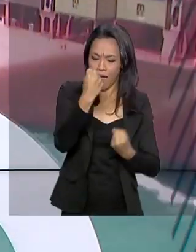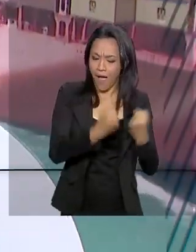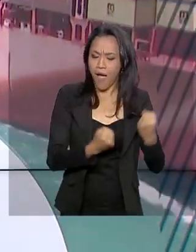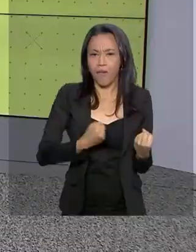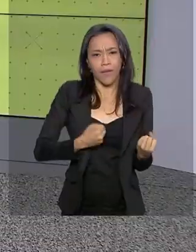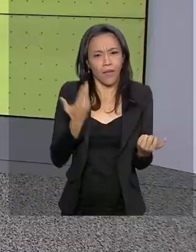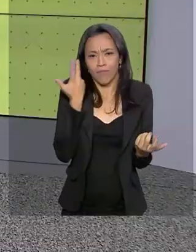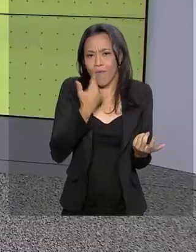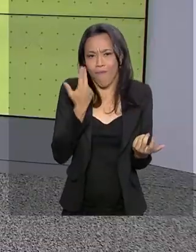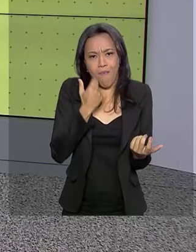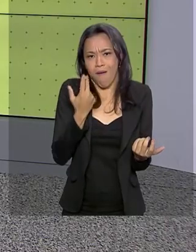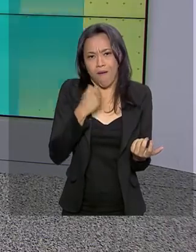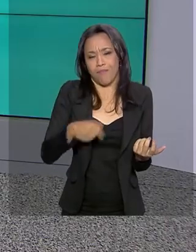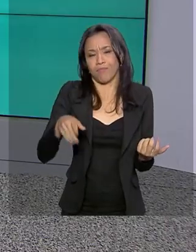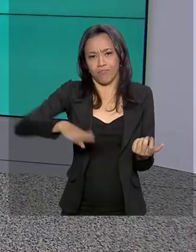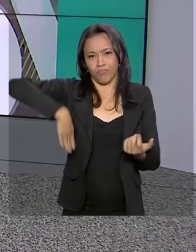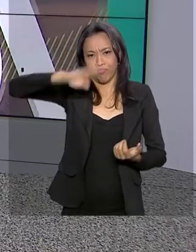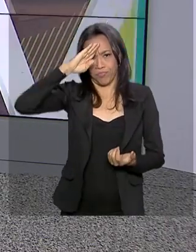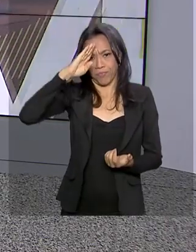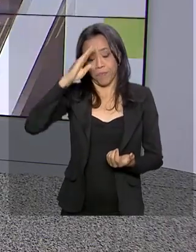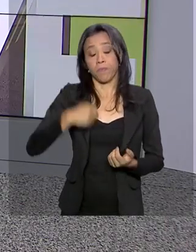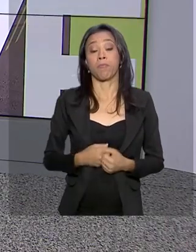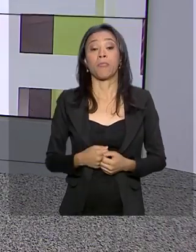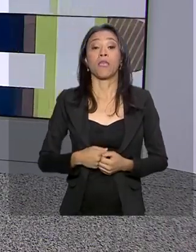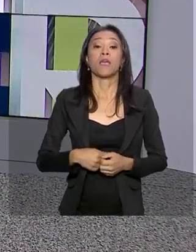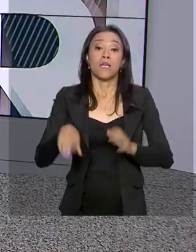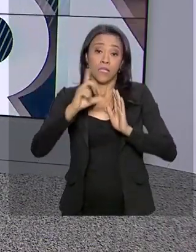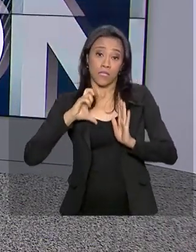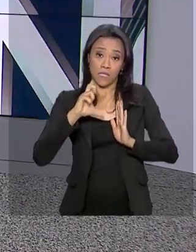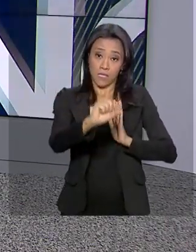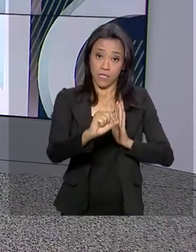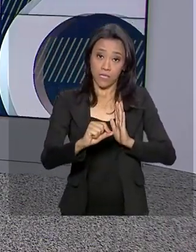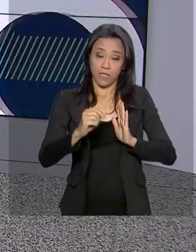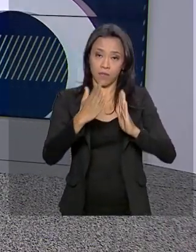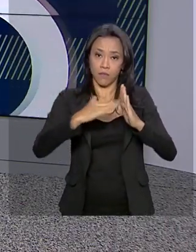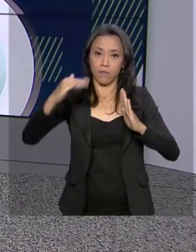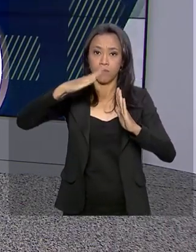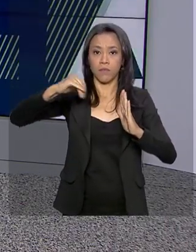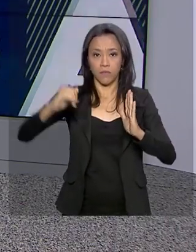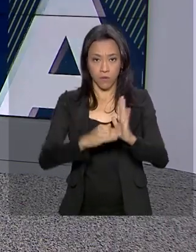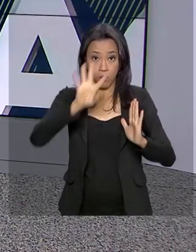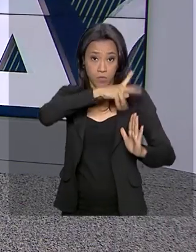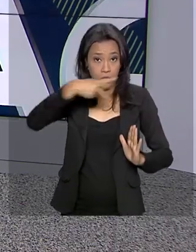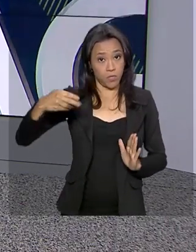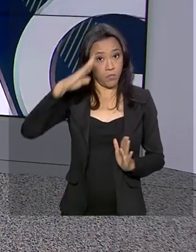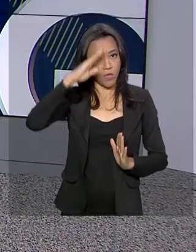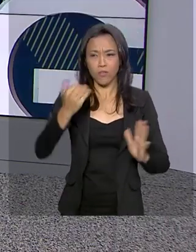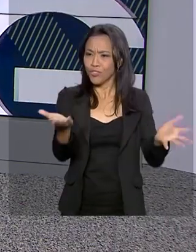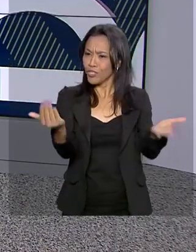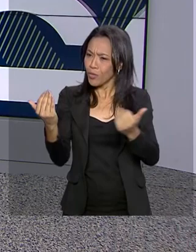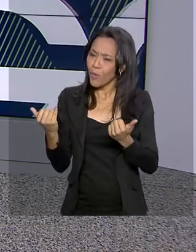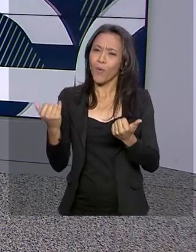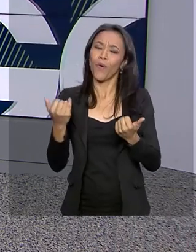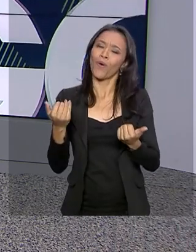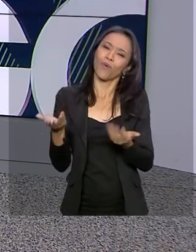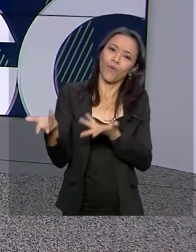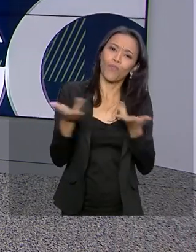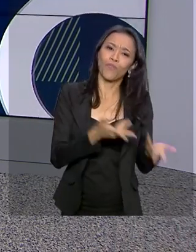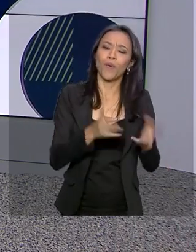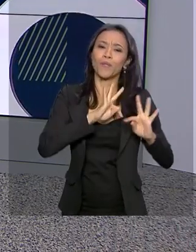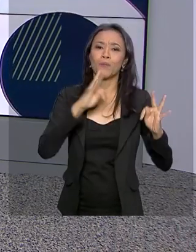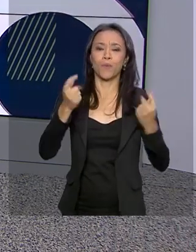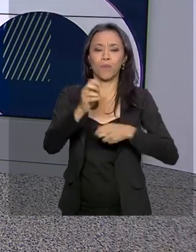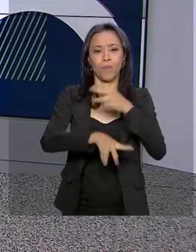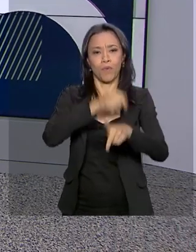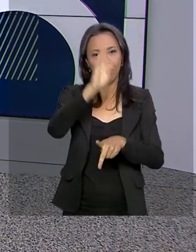militares. Na saída do Palácio da Alvorada, o presidente Jair Bolsonaro convidou todos os brasileiros a prestigiarem as